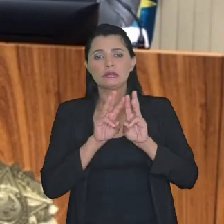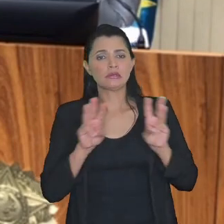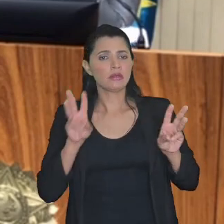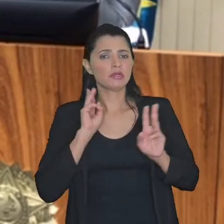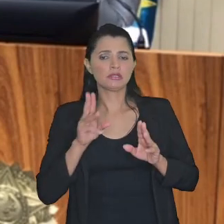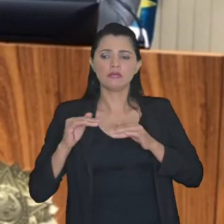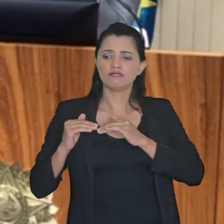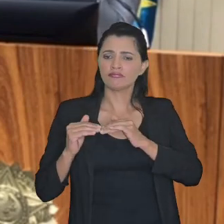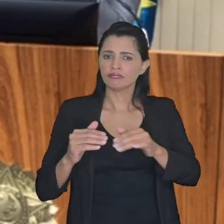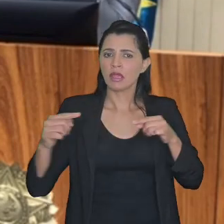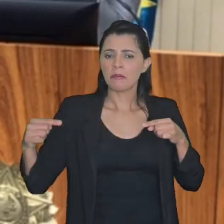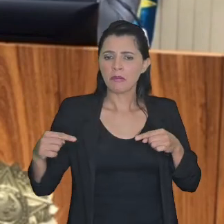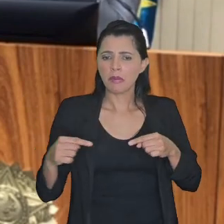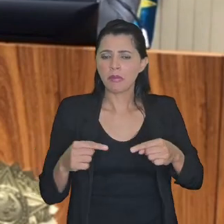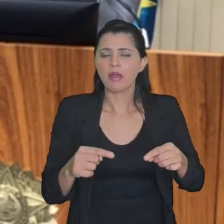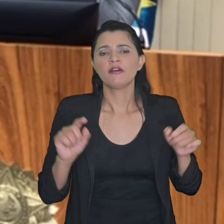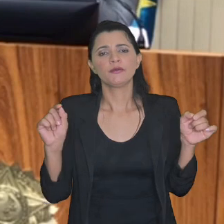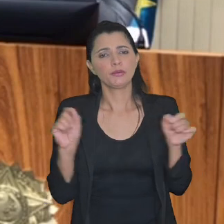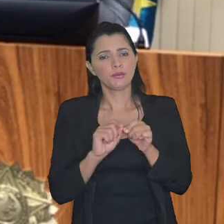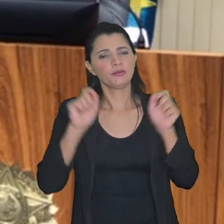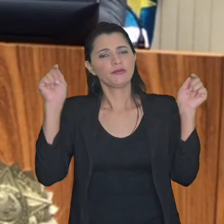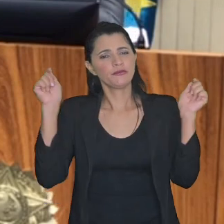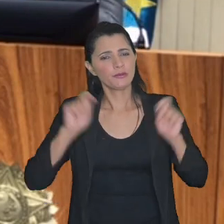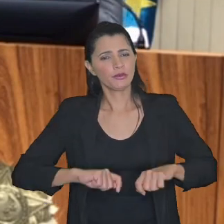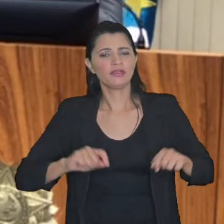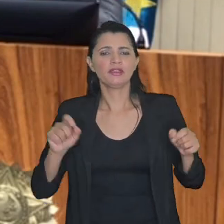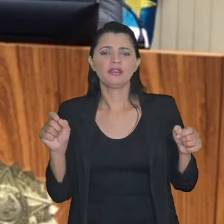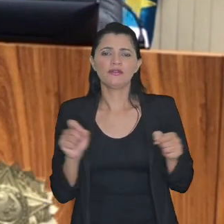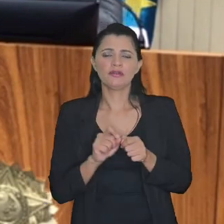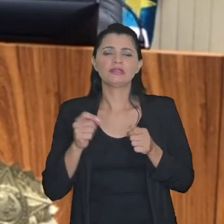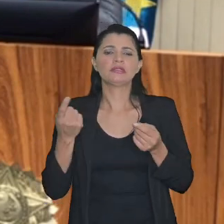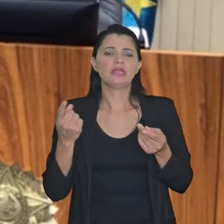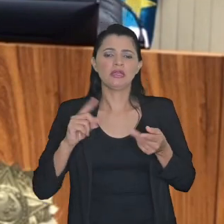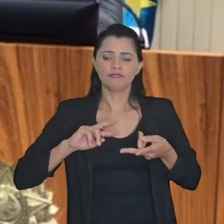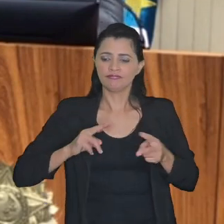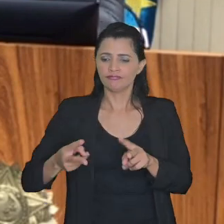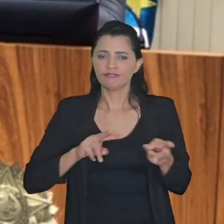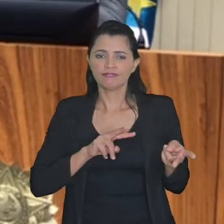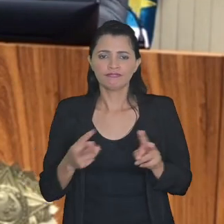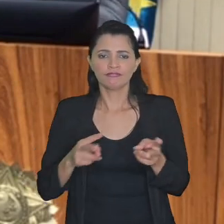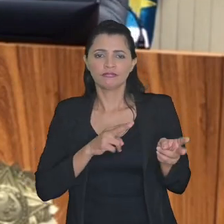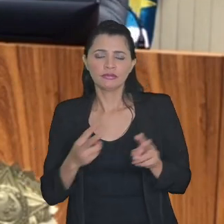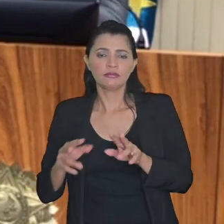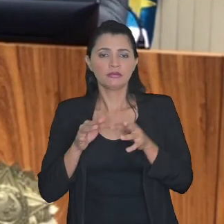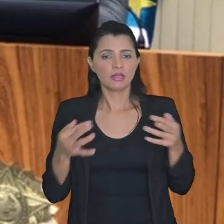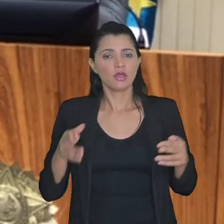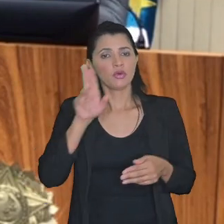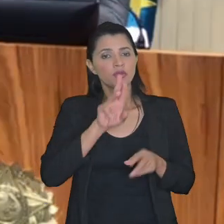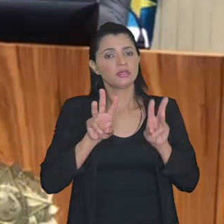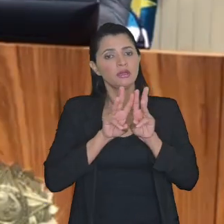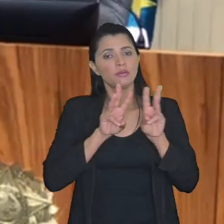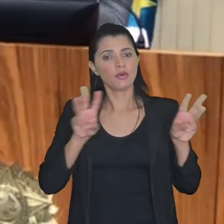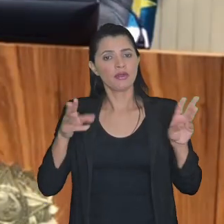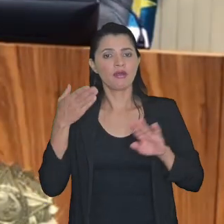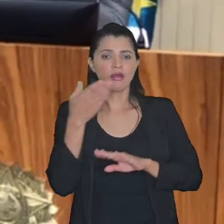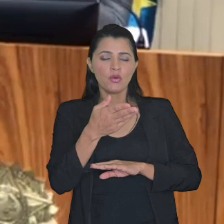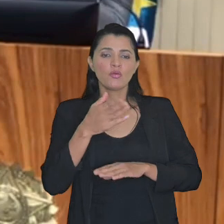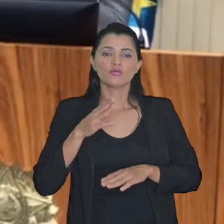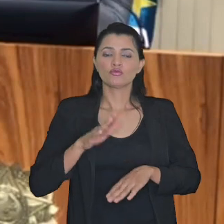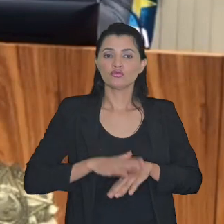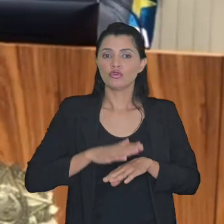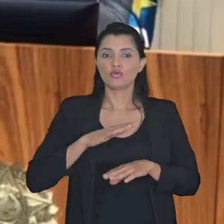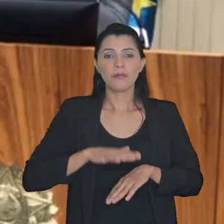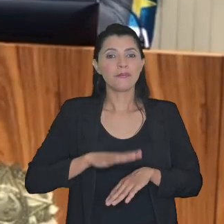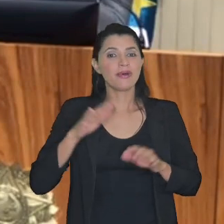parametrizados para poder fazer todo o percurso da transação simplificada via portal regularize da forma